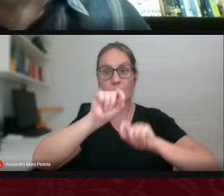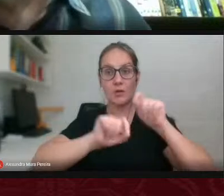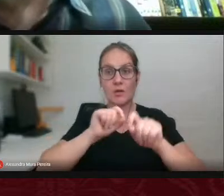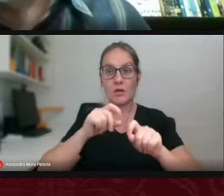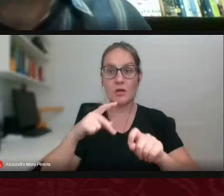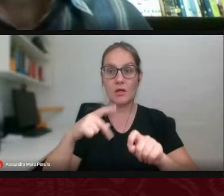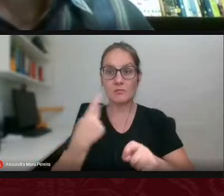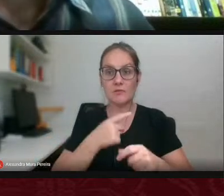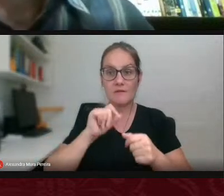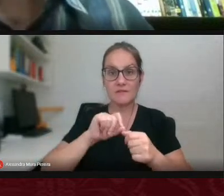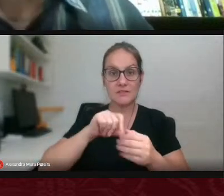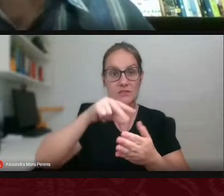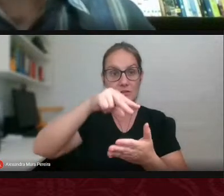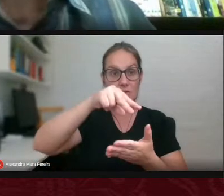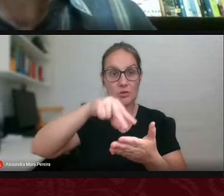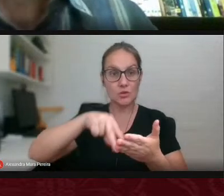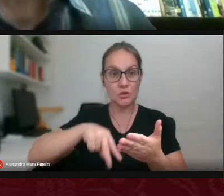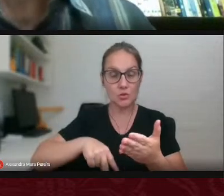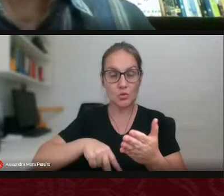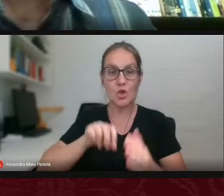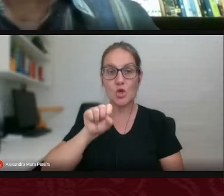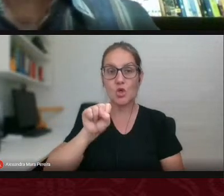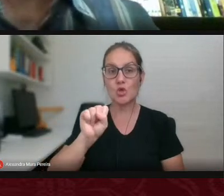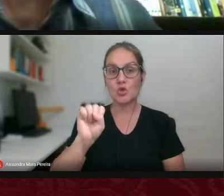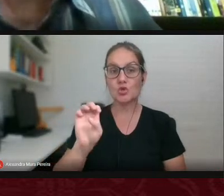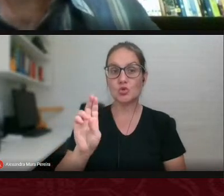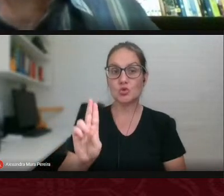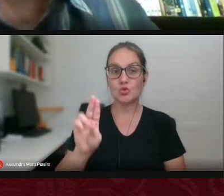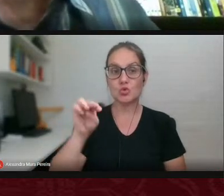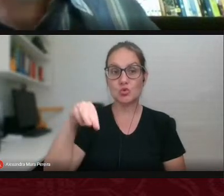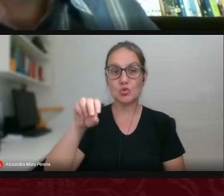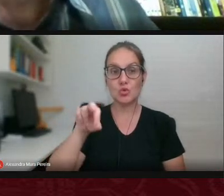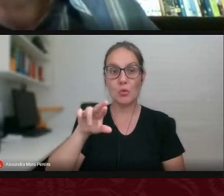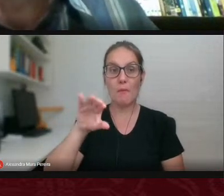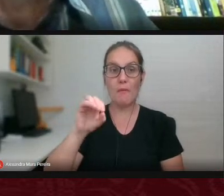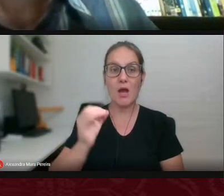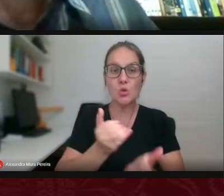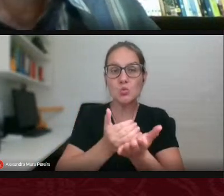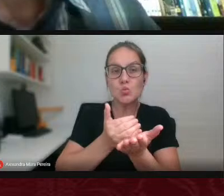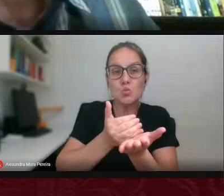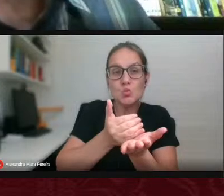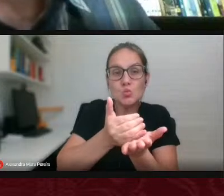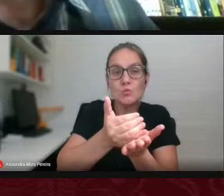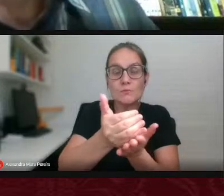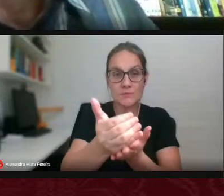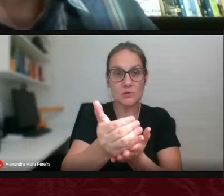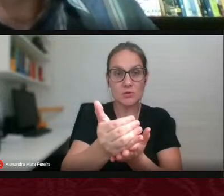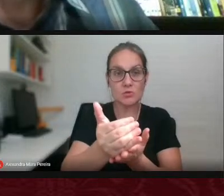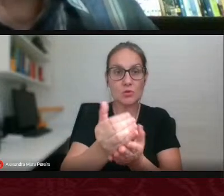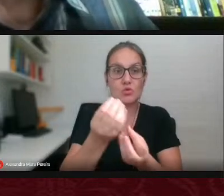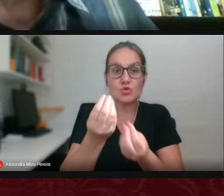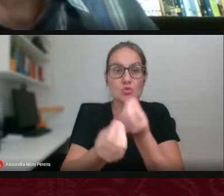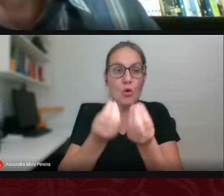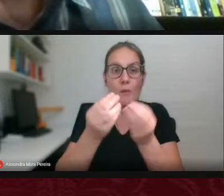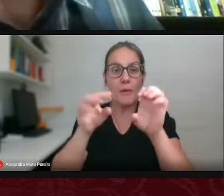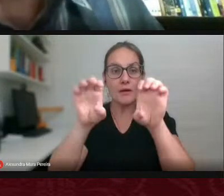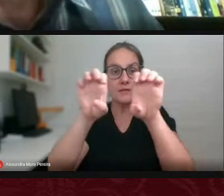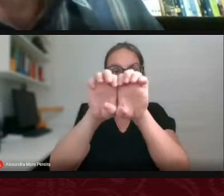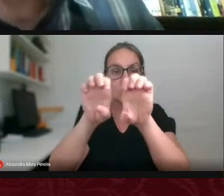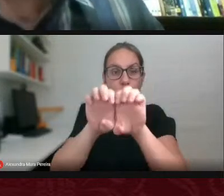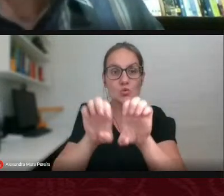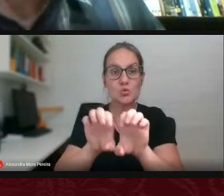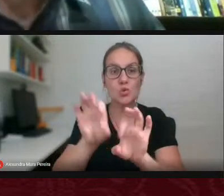leitura, né? Do sumário, com uma exposição a respeito do próprio sumário do livro, da estrutura, né? Da